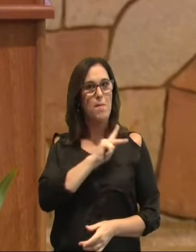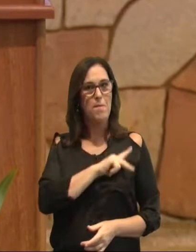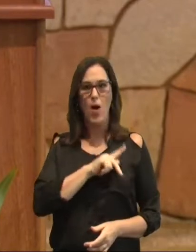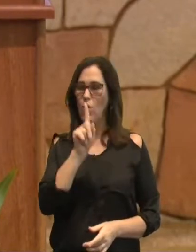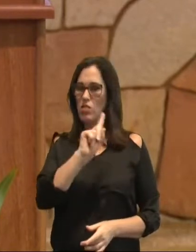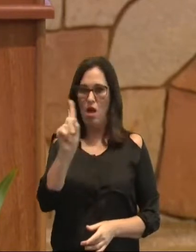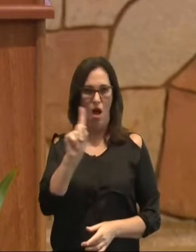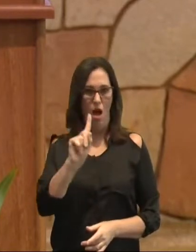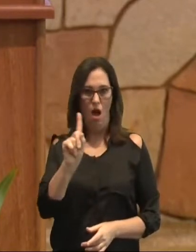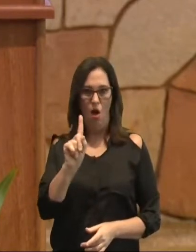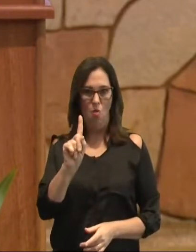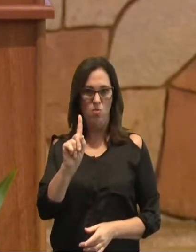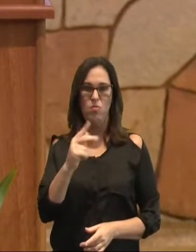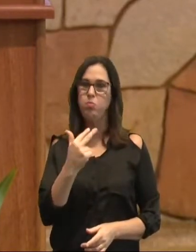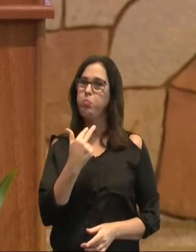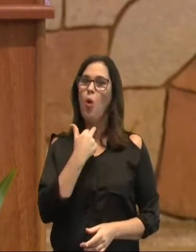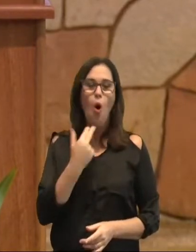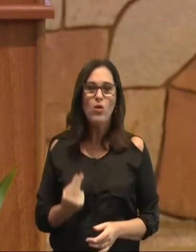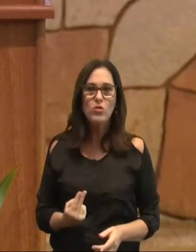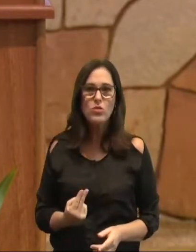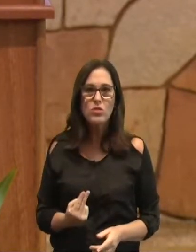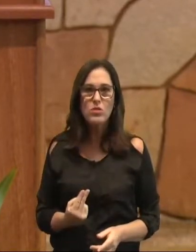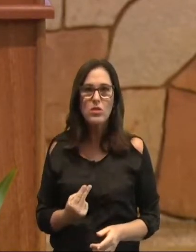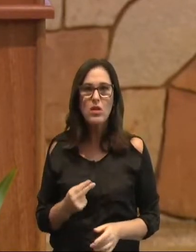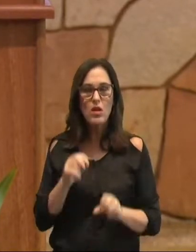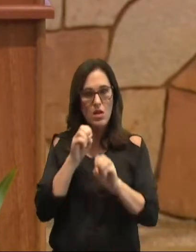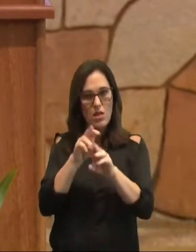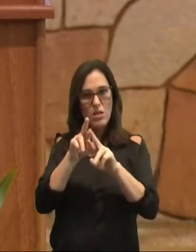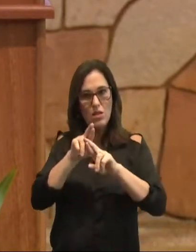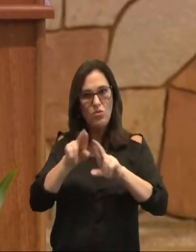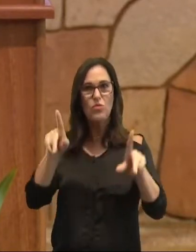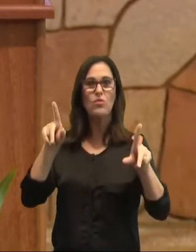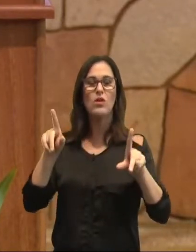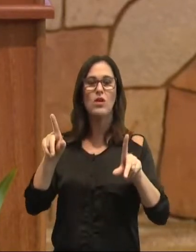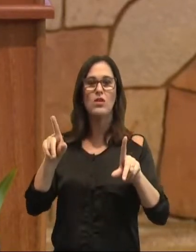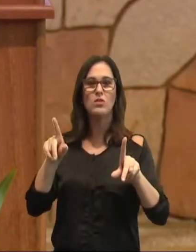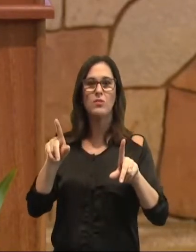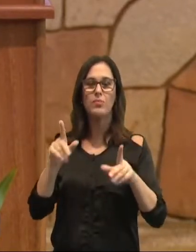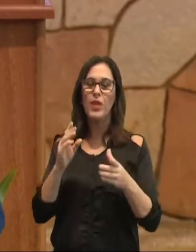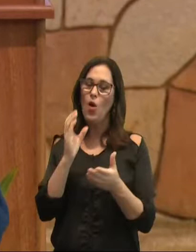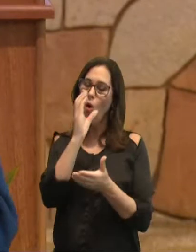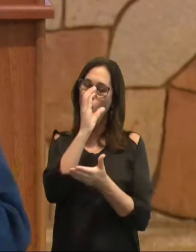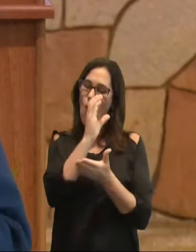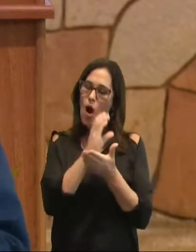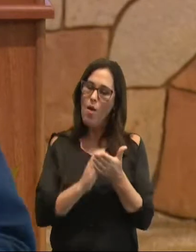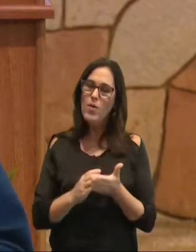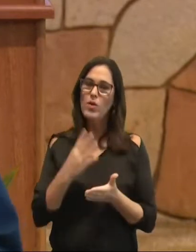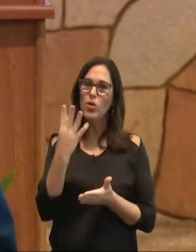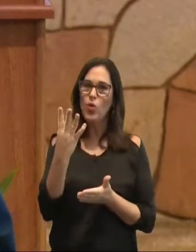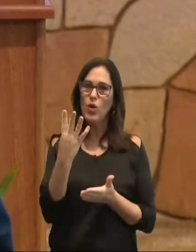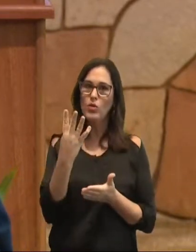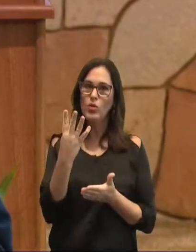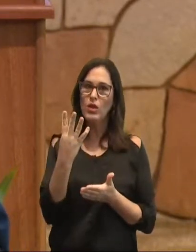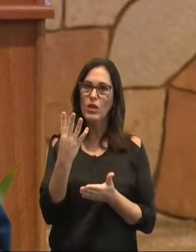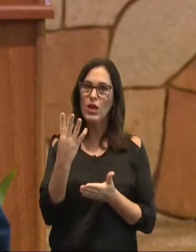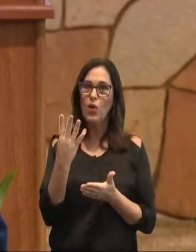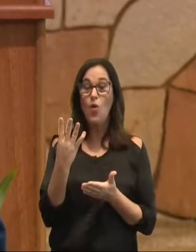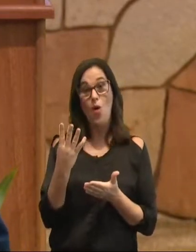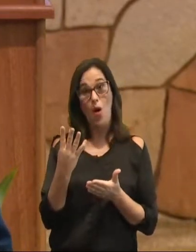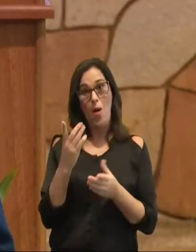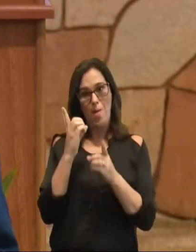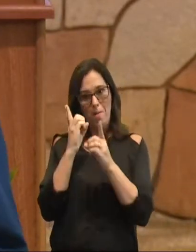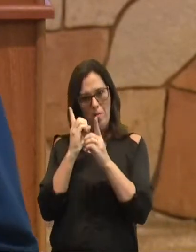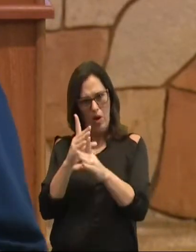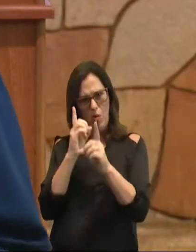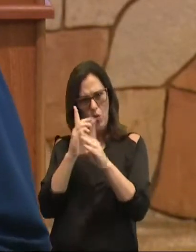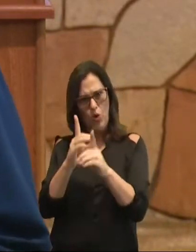aconteça. E então, entramos no capítulo 4 como a finalização do argumento doutrinário de